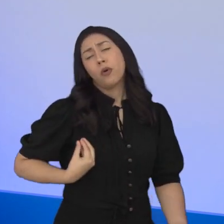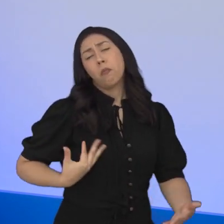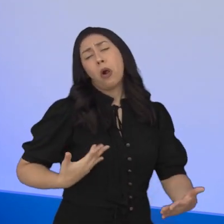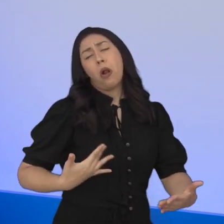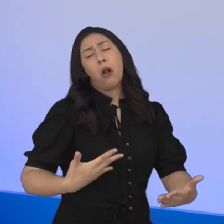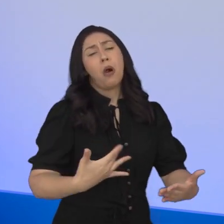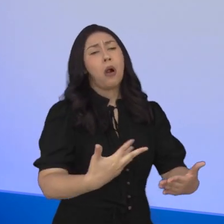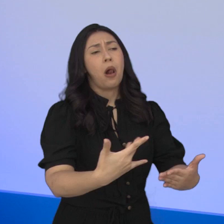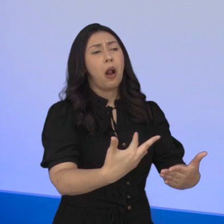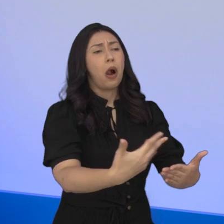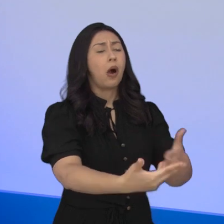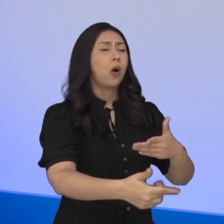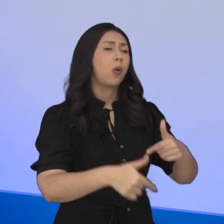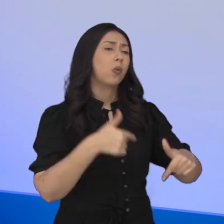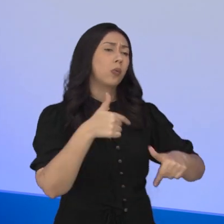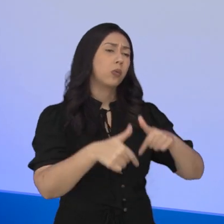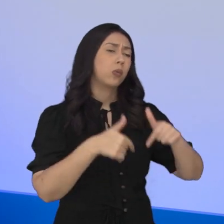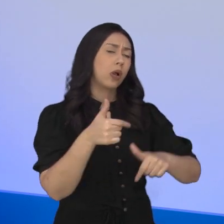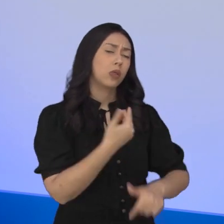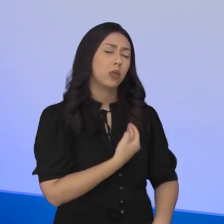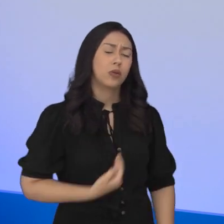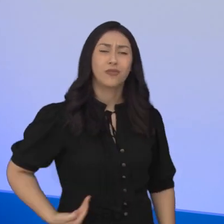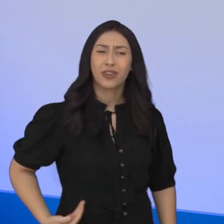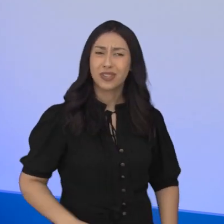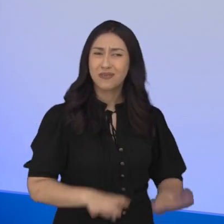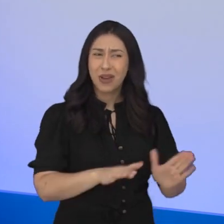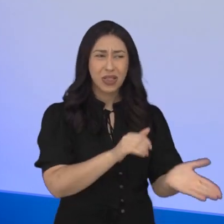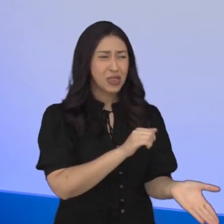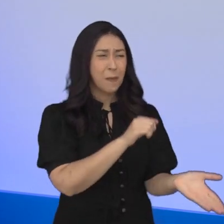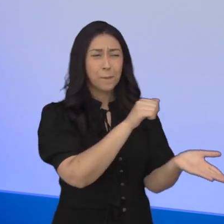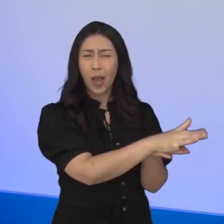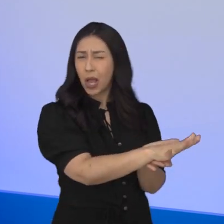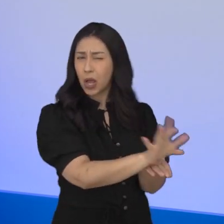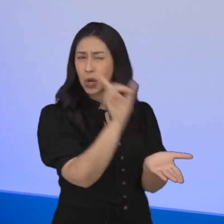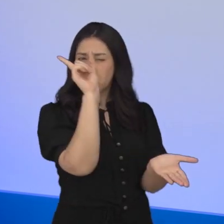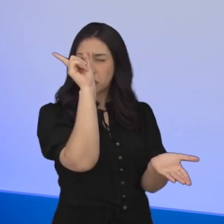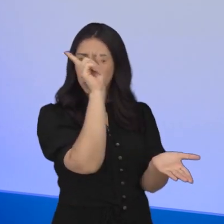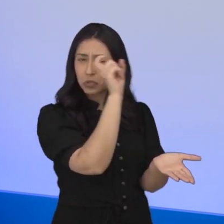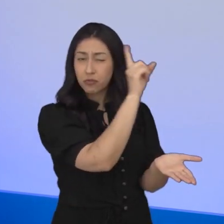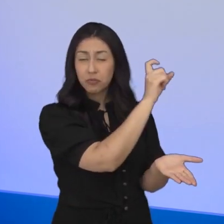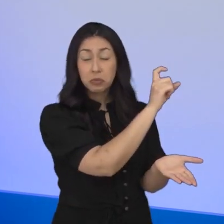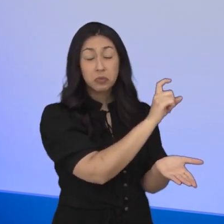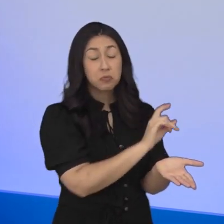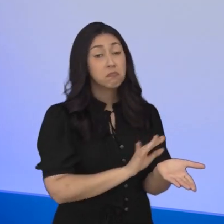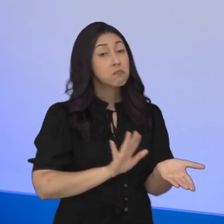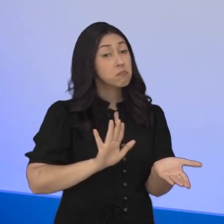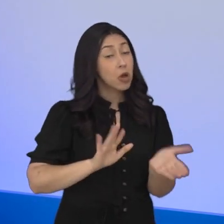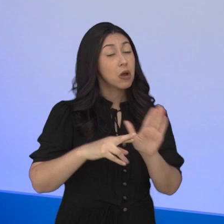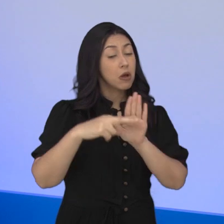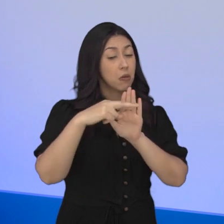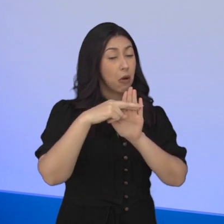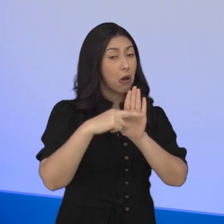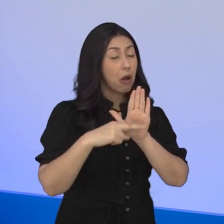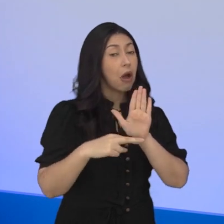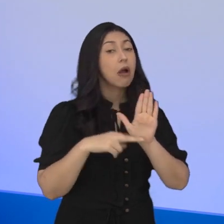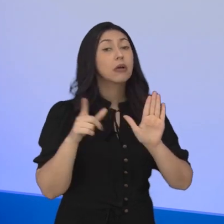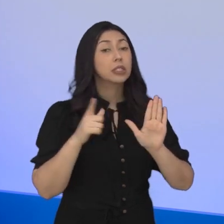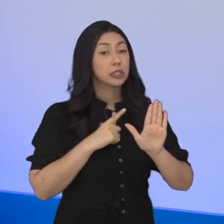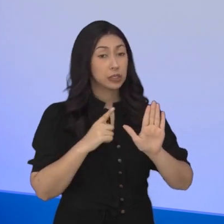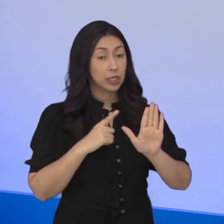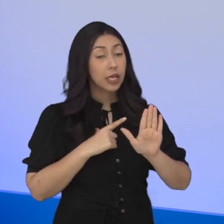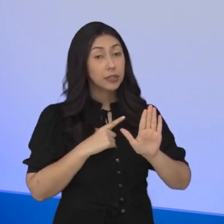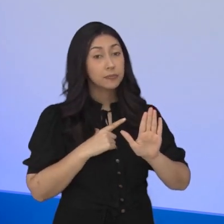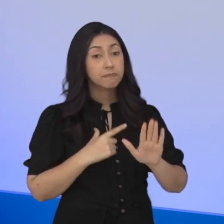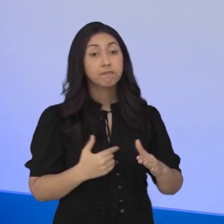da vida no serviço público e é muito difícil ser despedido, ser exonerado. Mas não é tão difícil assim, porque todo